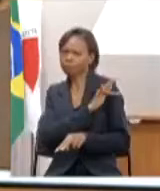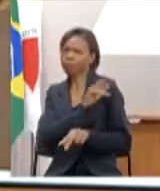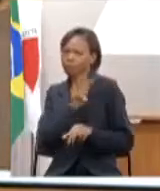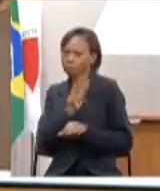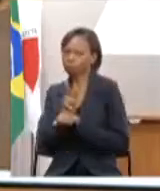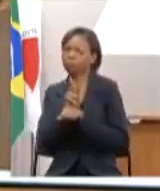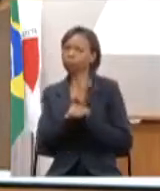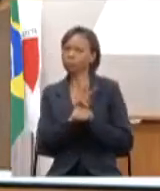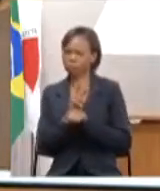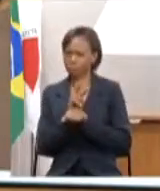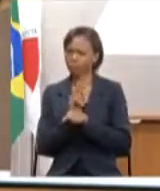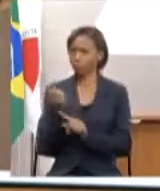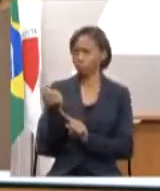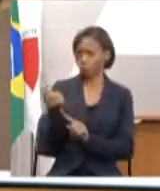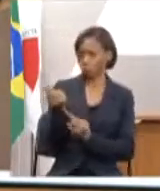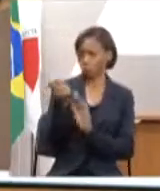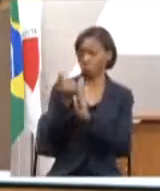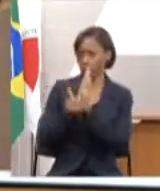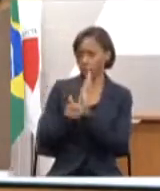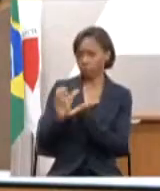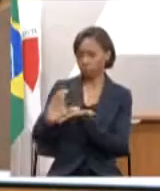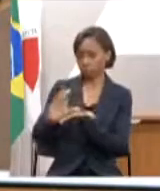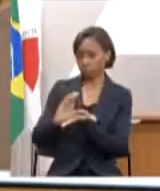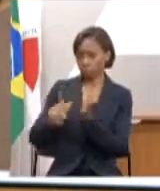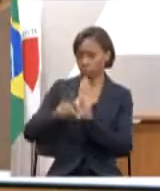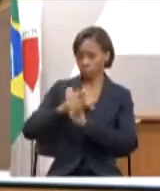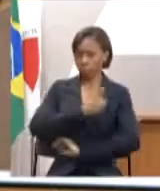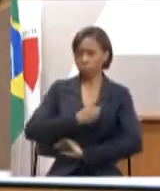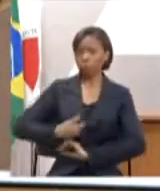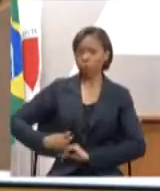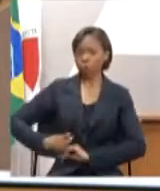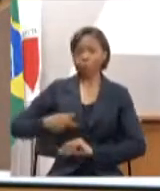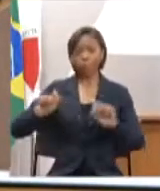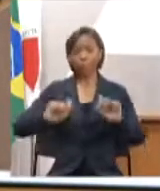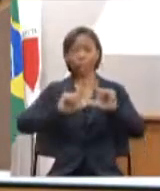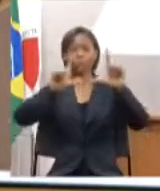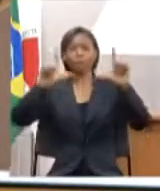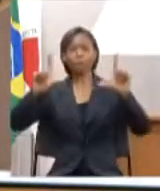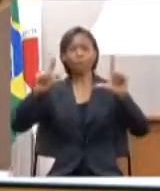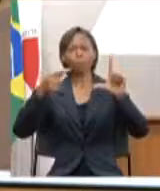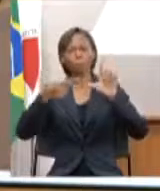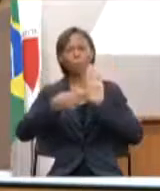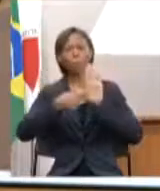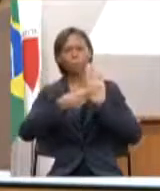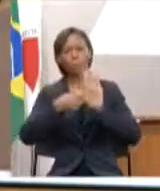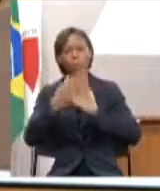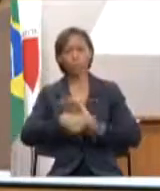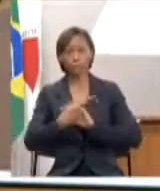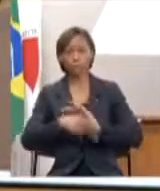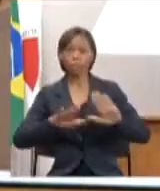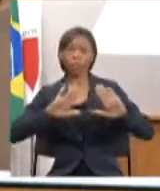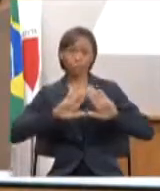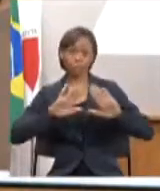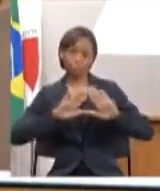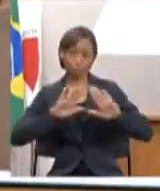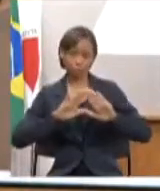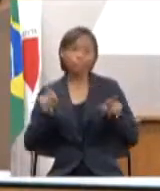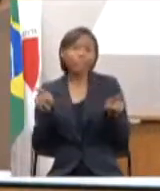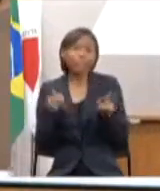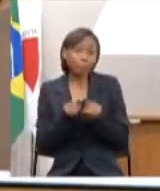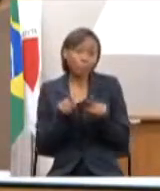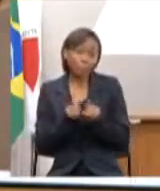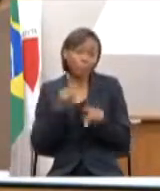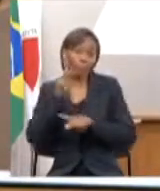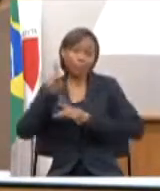e esse painel permite que essa fiscalização seja feita não só pelo parlamento, por essa casa, que a casa do povo, mas também pelas